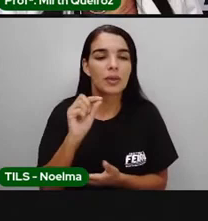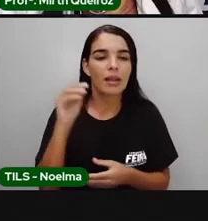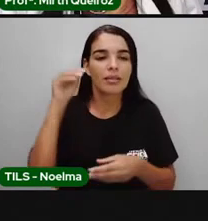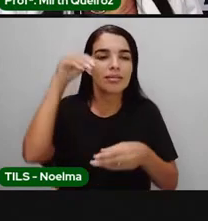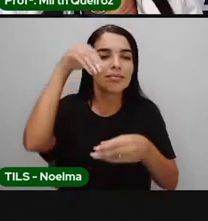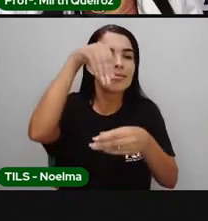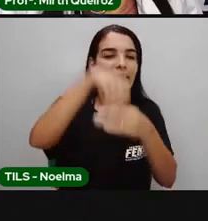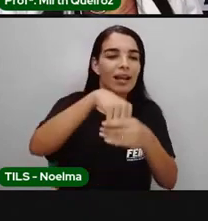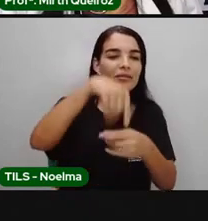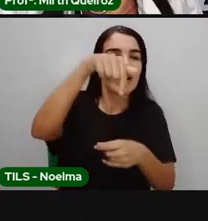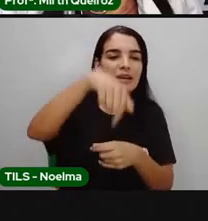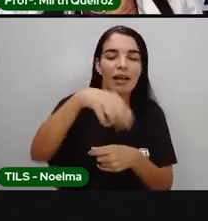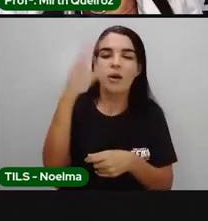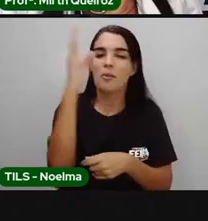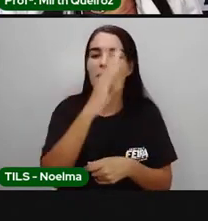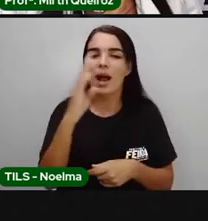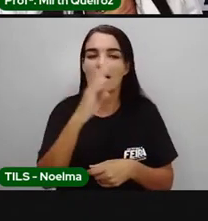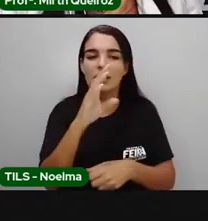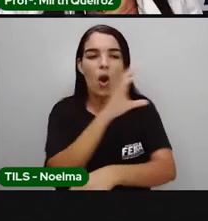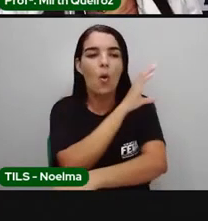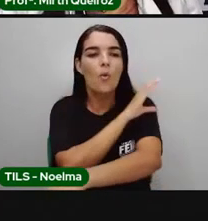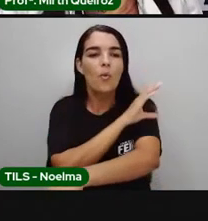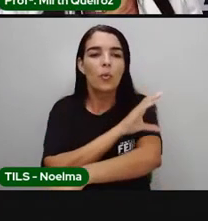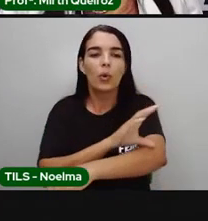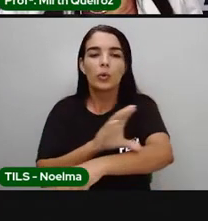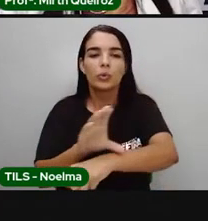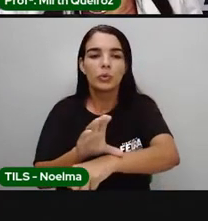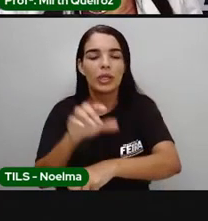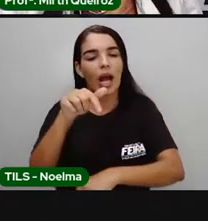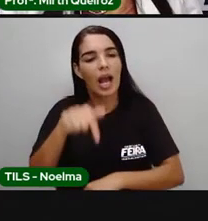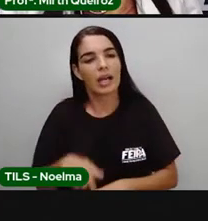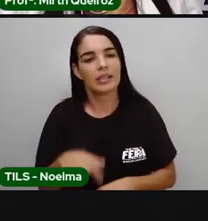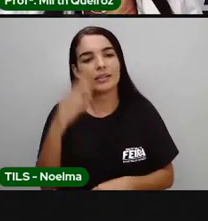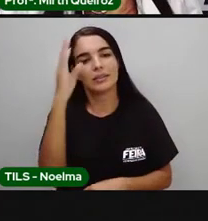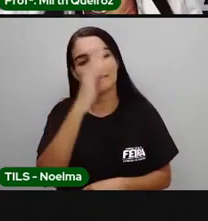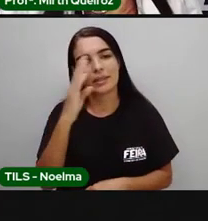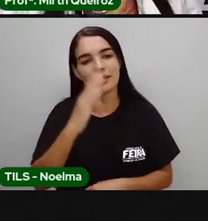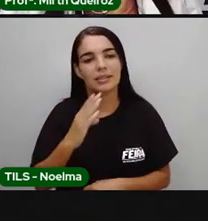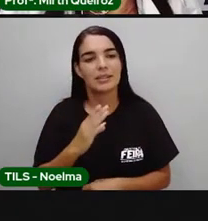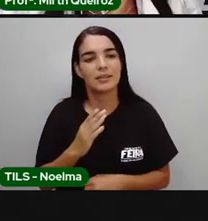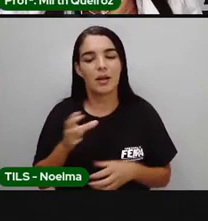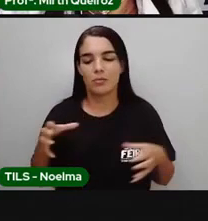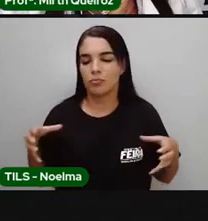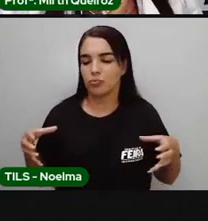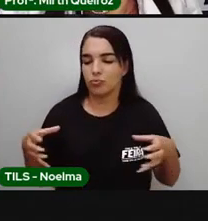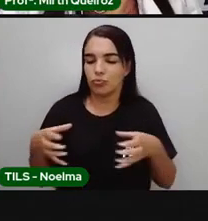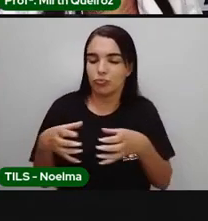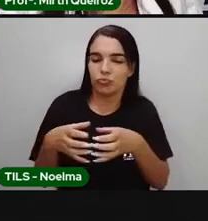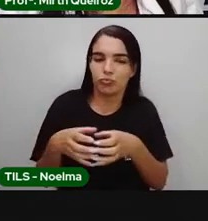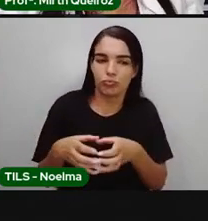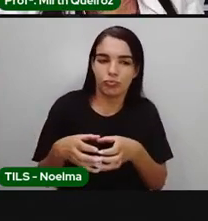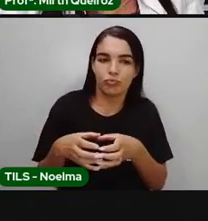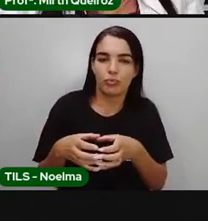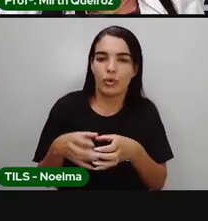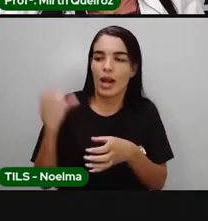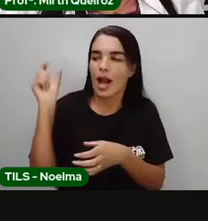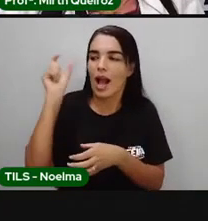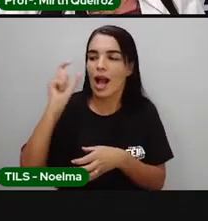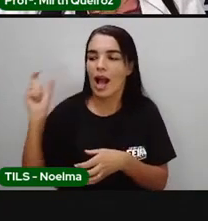dessa cultura africana na cultura brasileira, dando formação aí à cultura afro